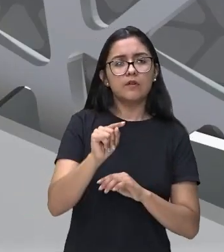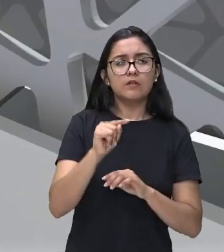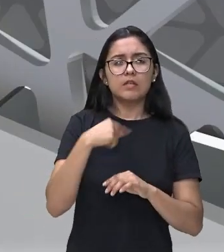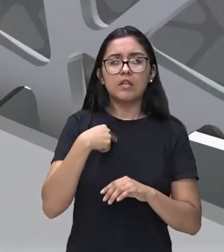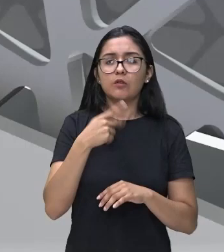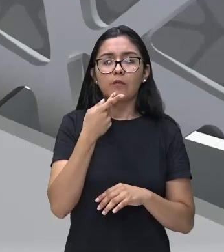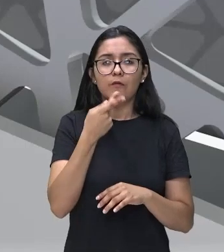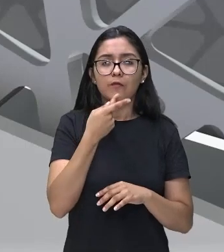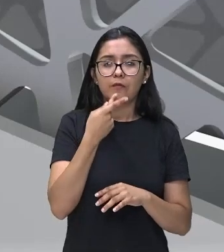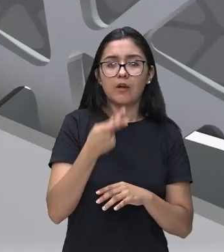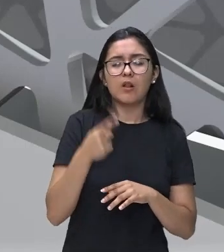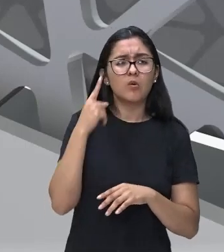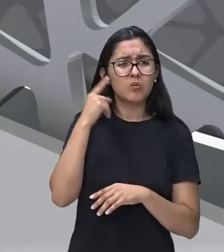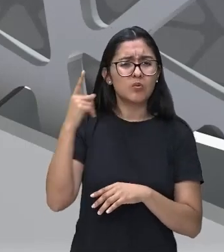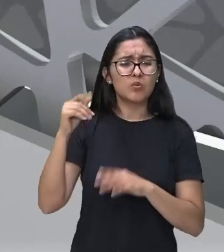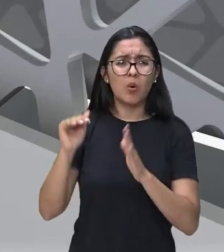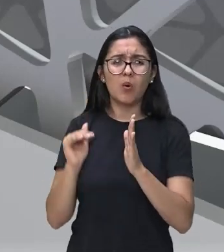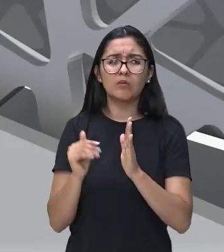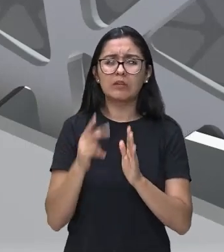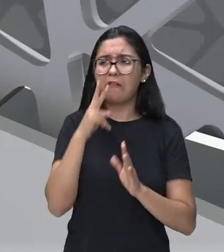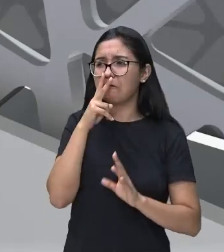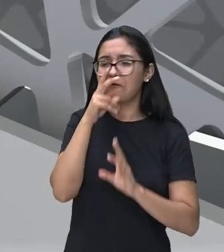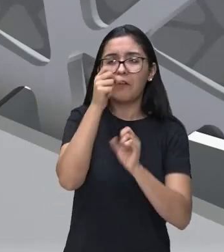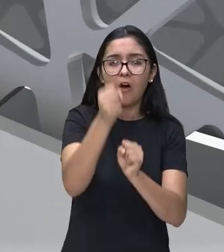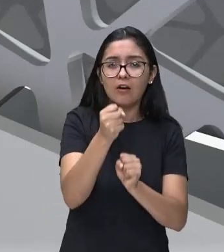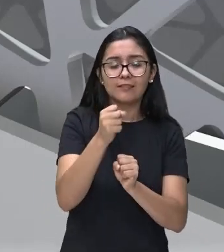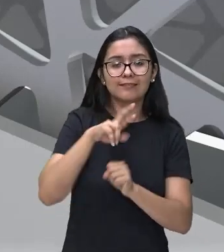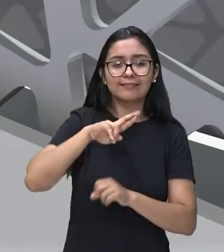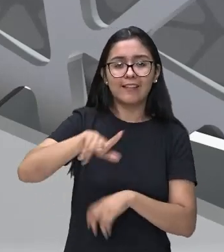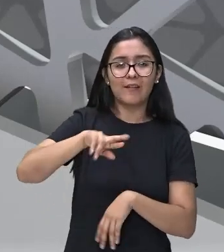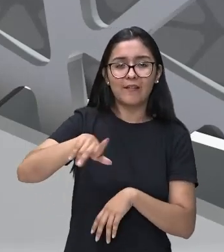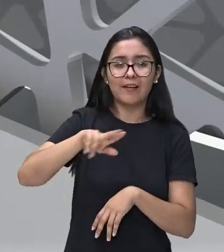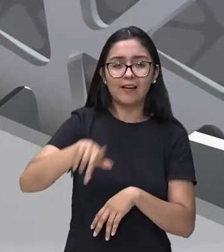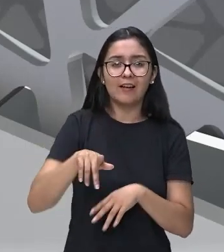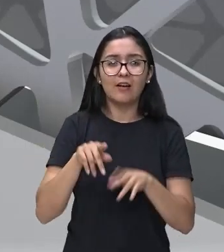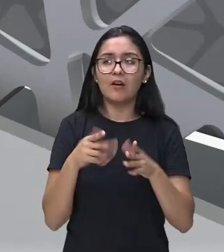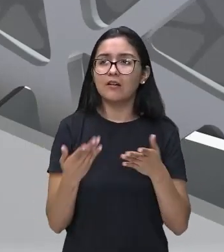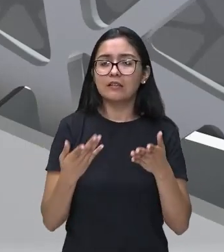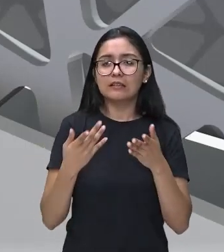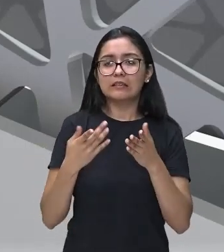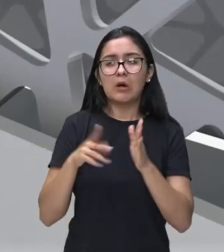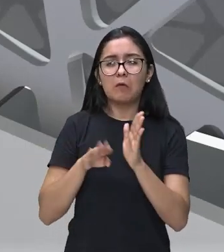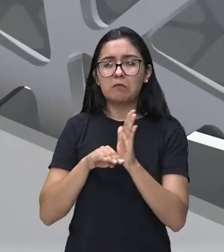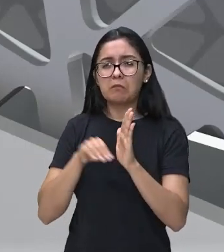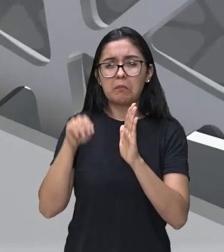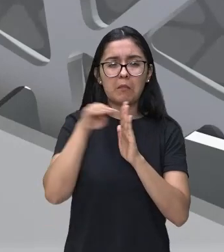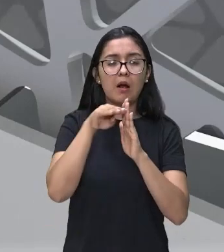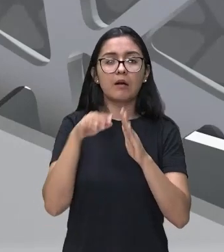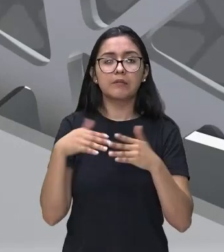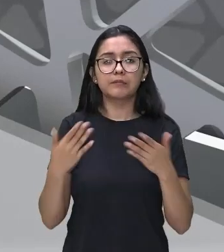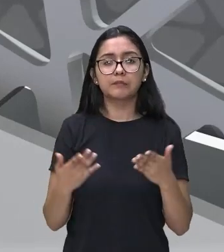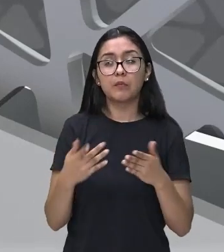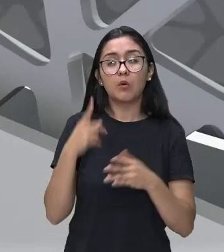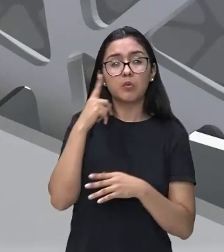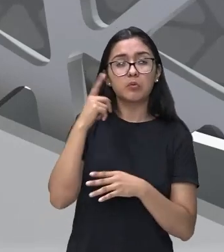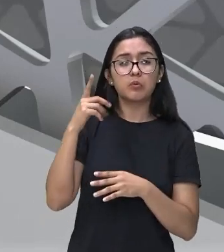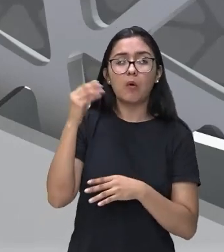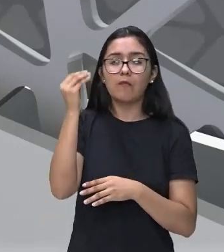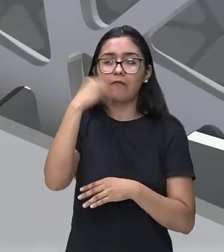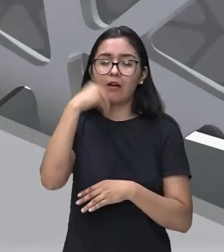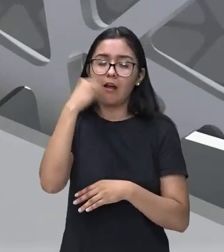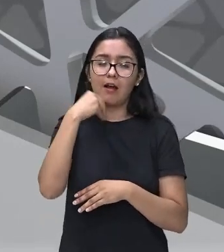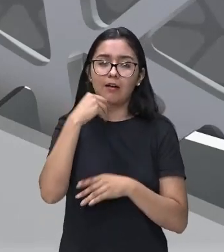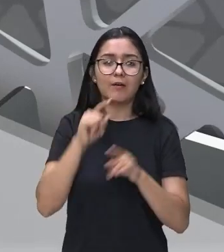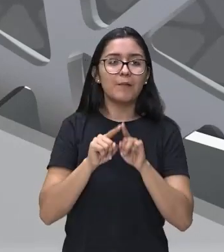fala que o som está forte, ele está intenso, tem uma intensidade forte, ou que ele está fraco,